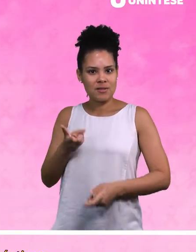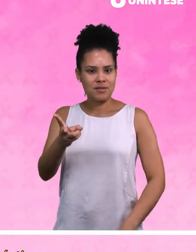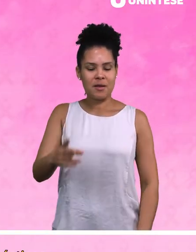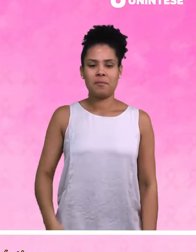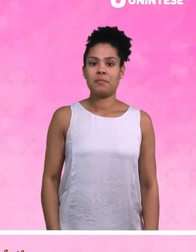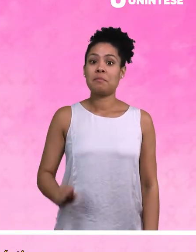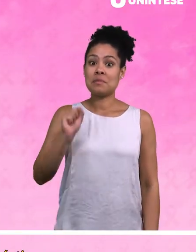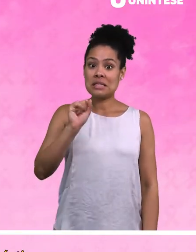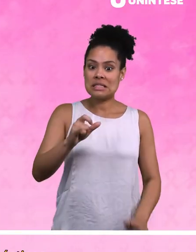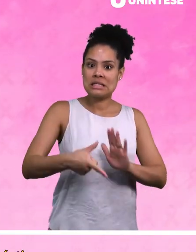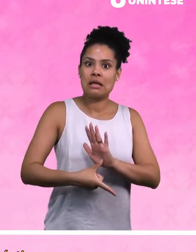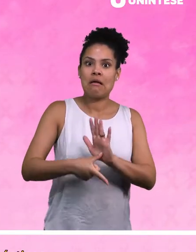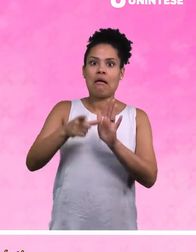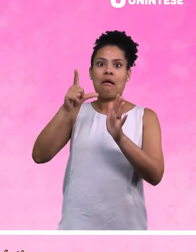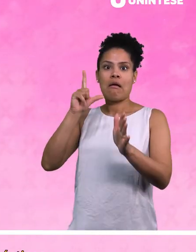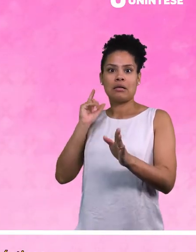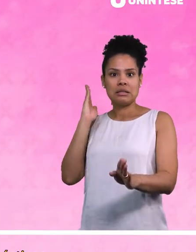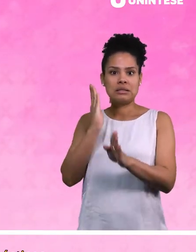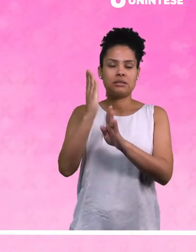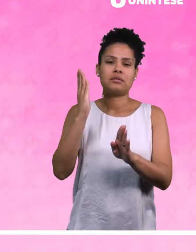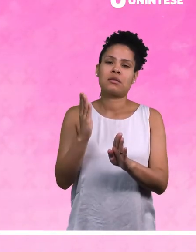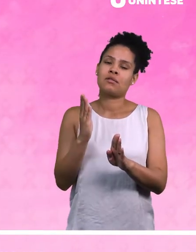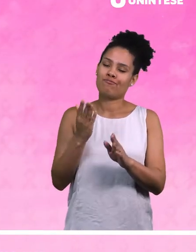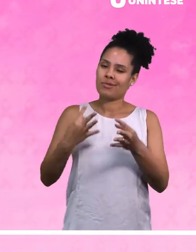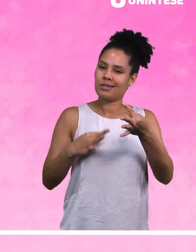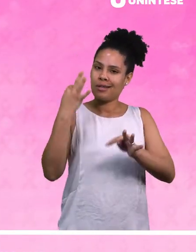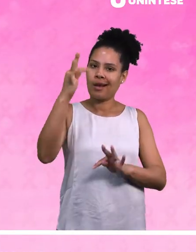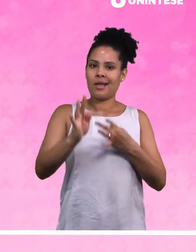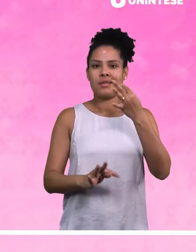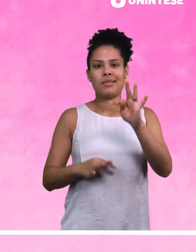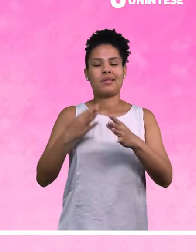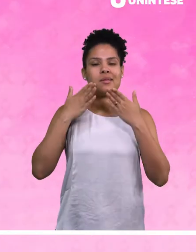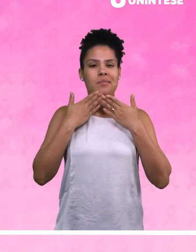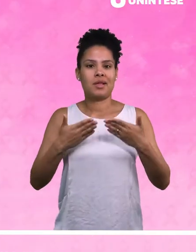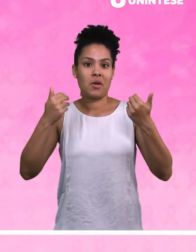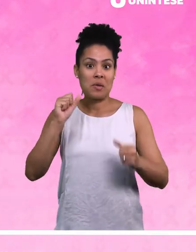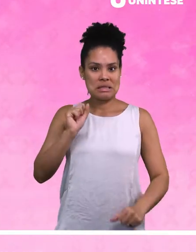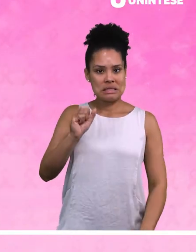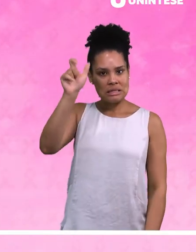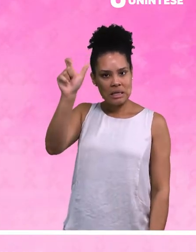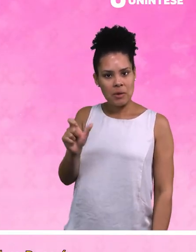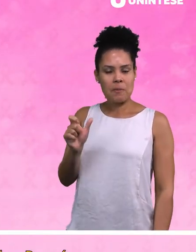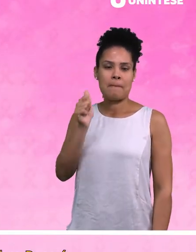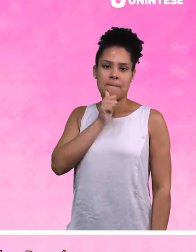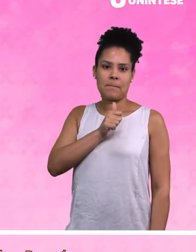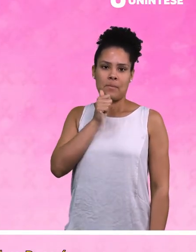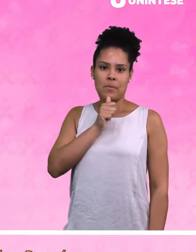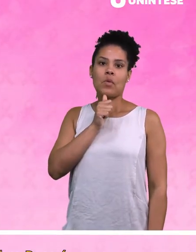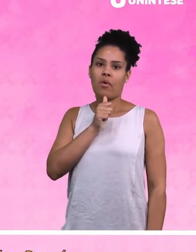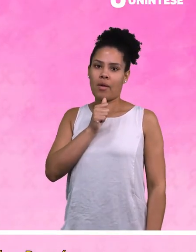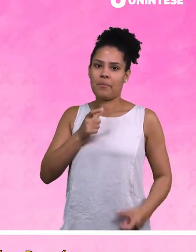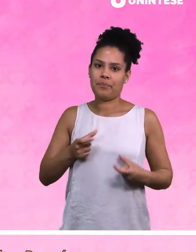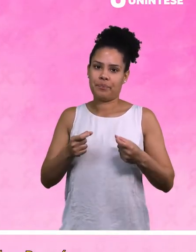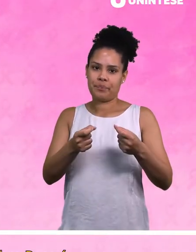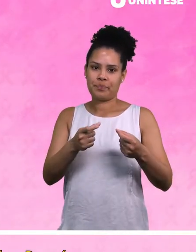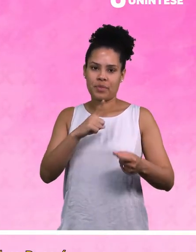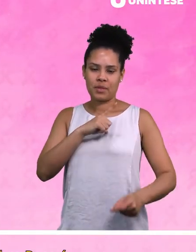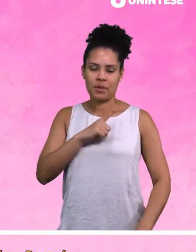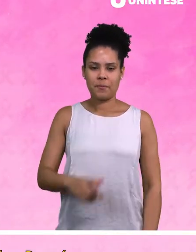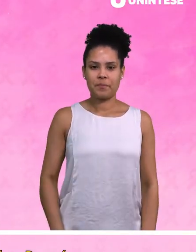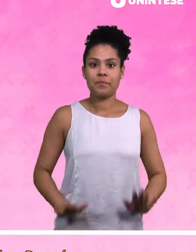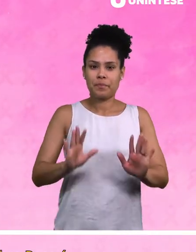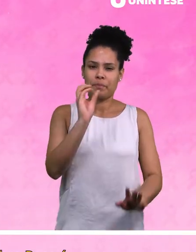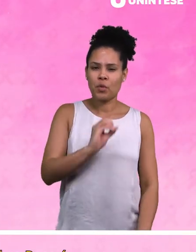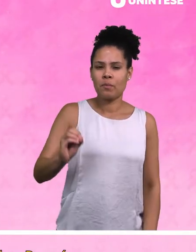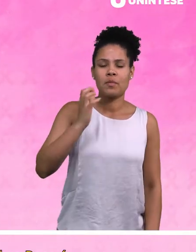Quanto mais cedo for o diagnóstico, mais eficaz será o tratamento, em caso de mulheres que tenham a doença. Um dos principais objetivos do Outubro